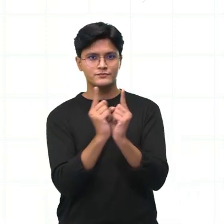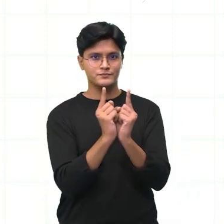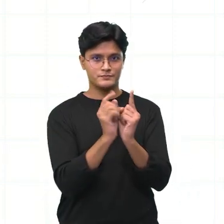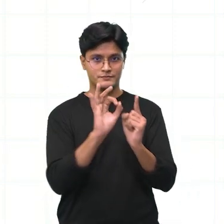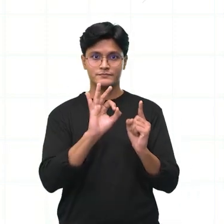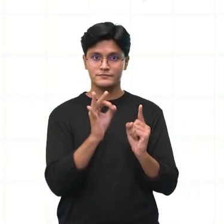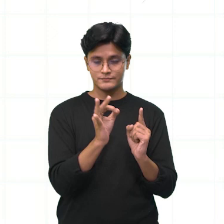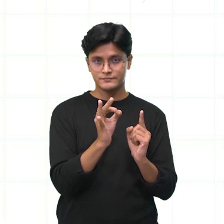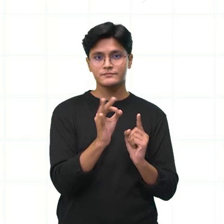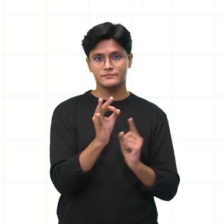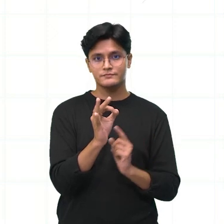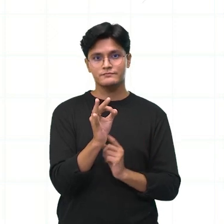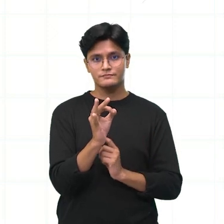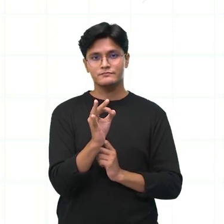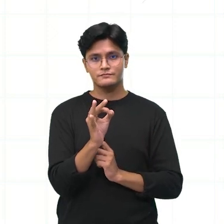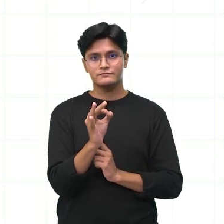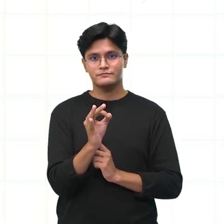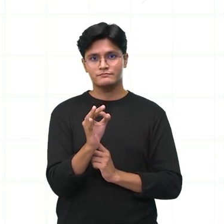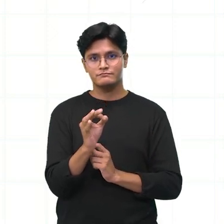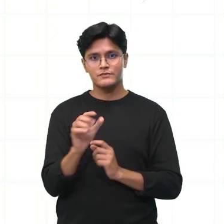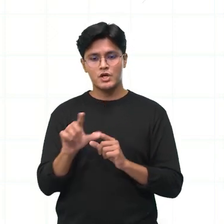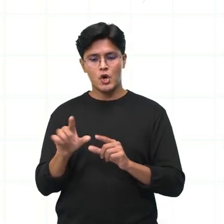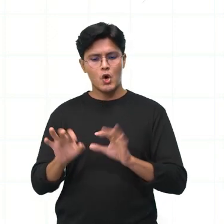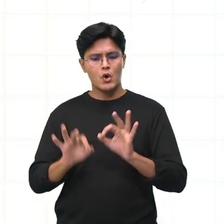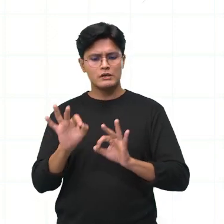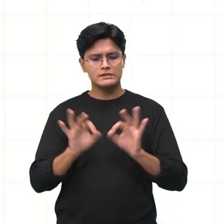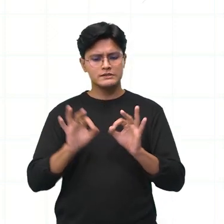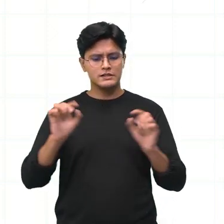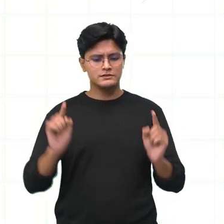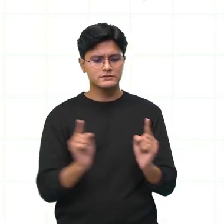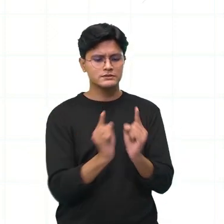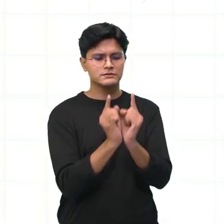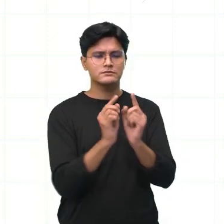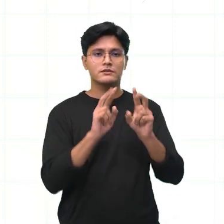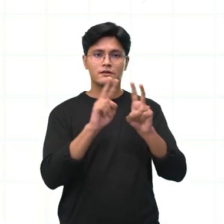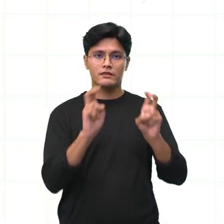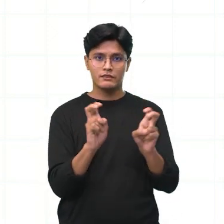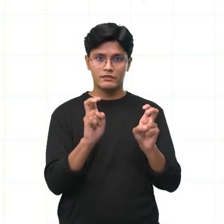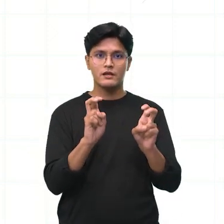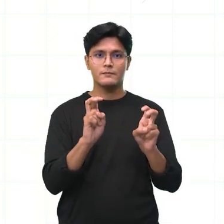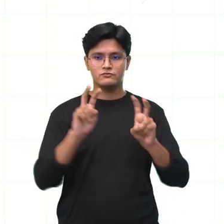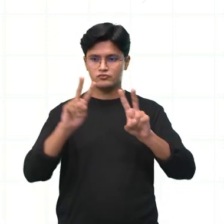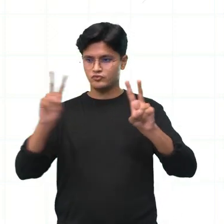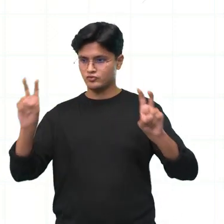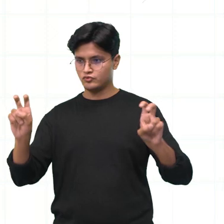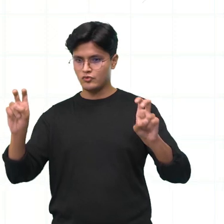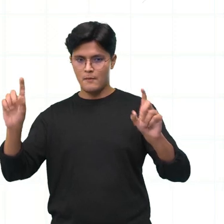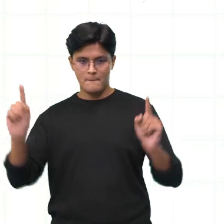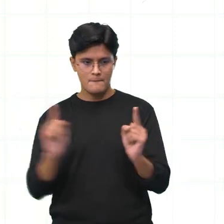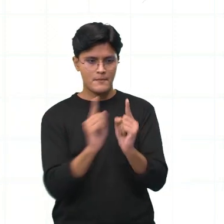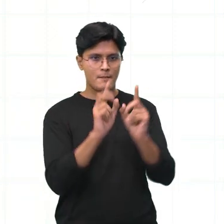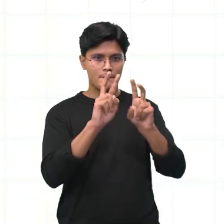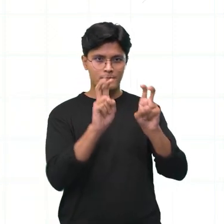Nós fôssemos peneirar esse tema e tirar desse tema aí uma delimitação, que é,